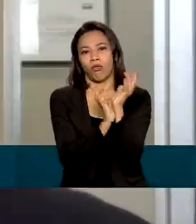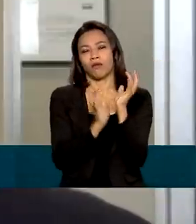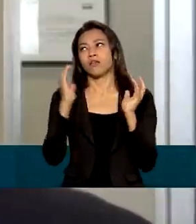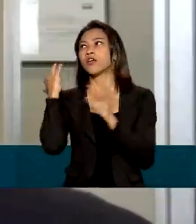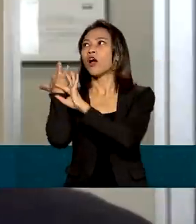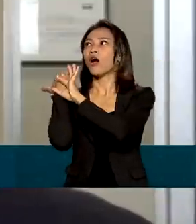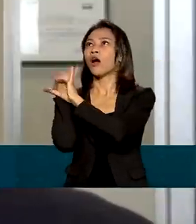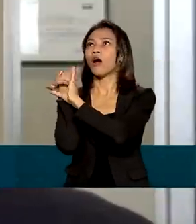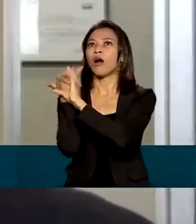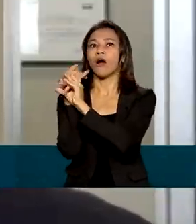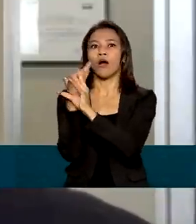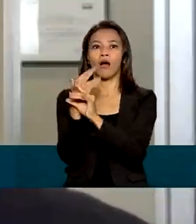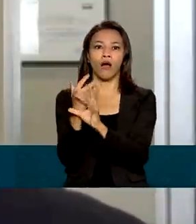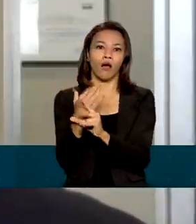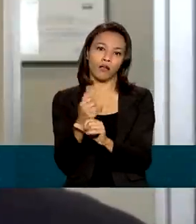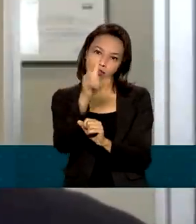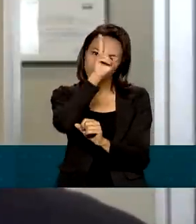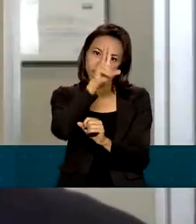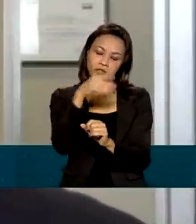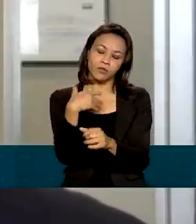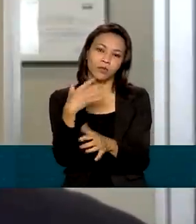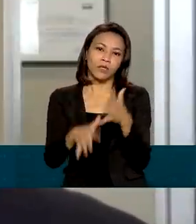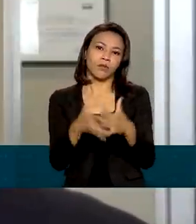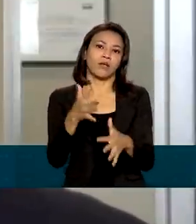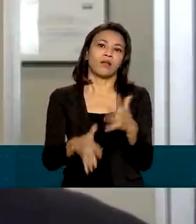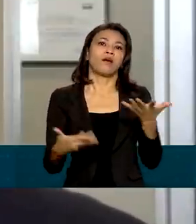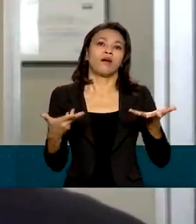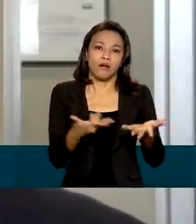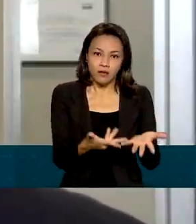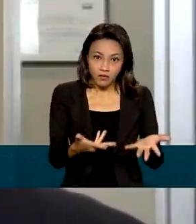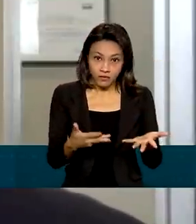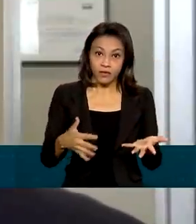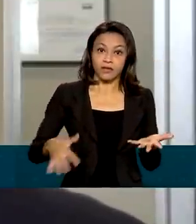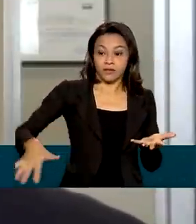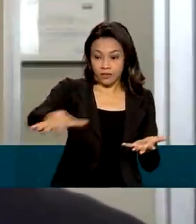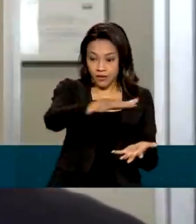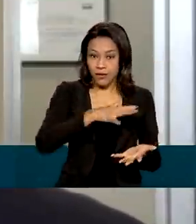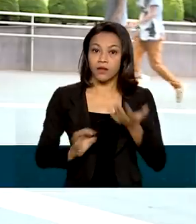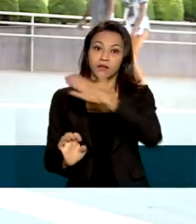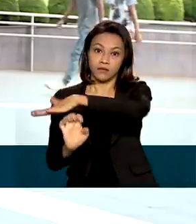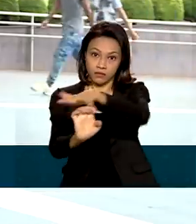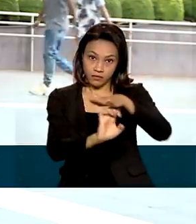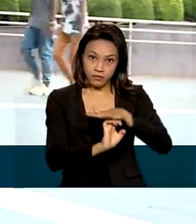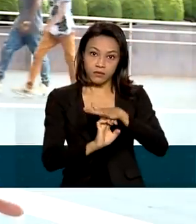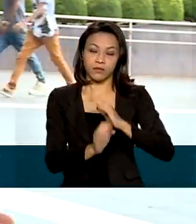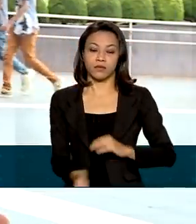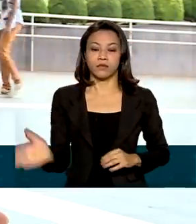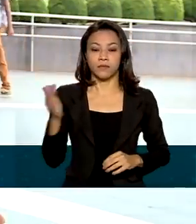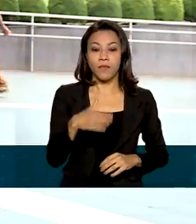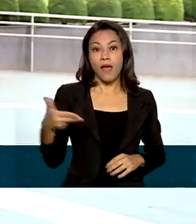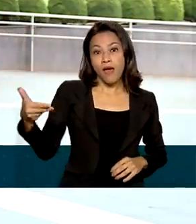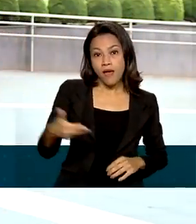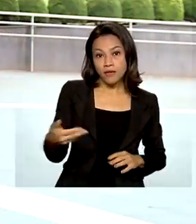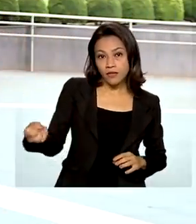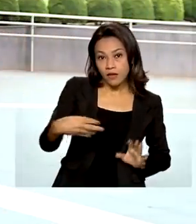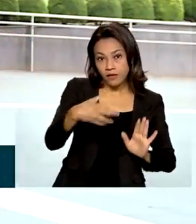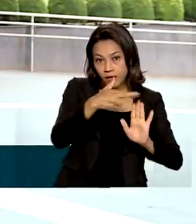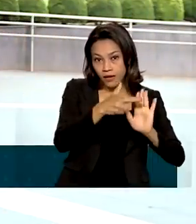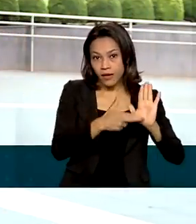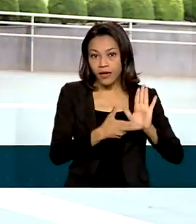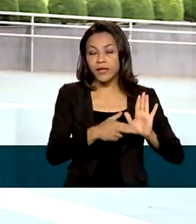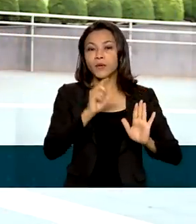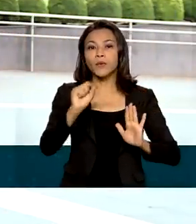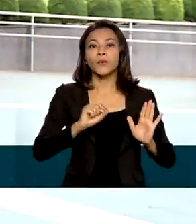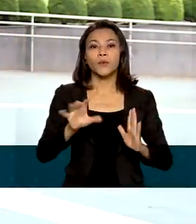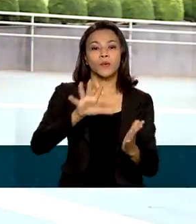atrapalhavam a vida do nosso empreendedor. A norma também estabelece a nova ficha